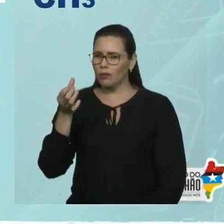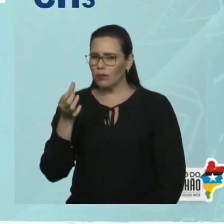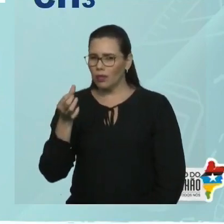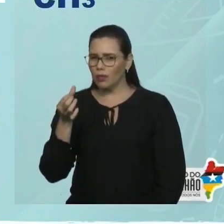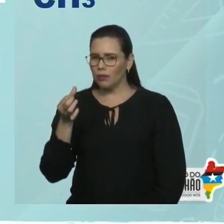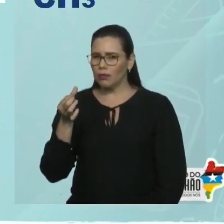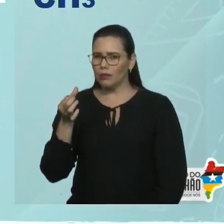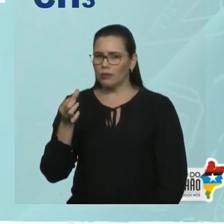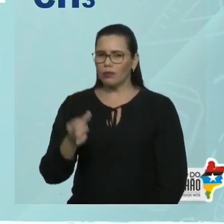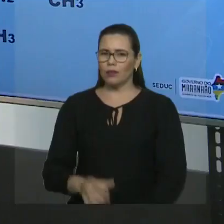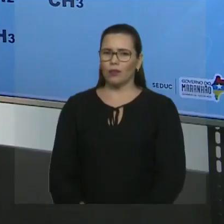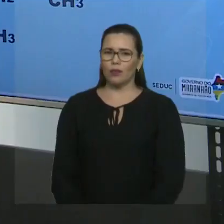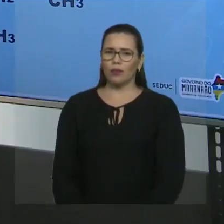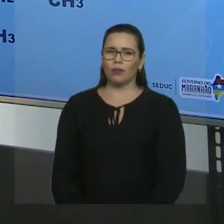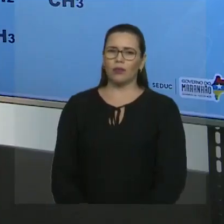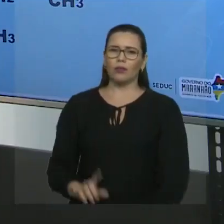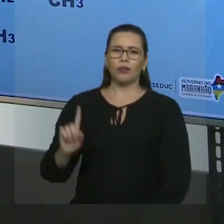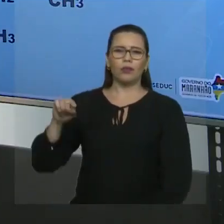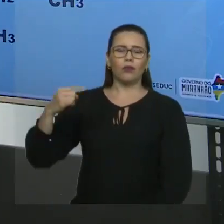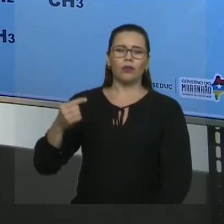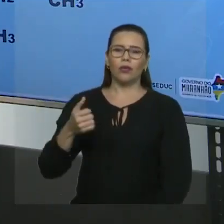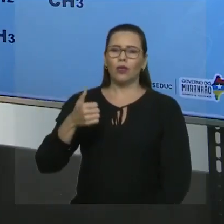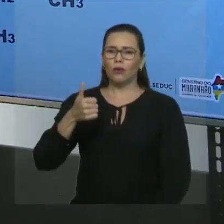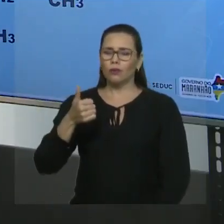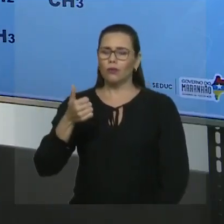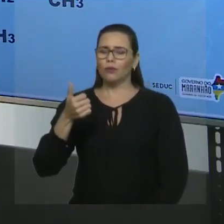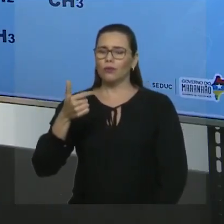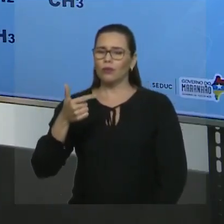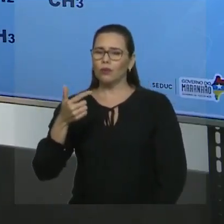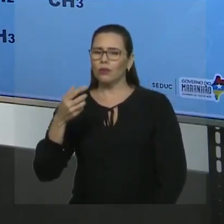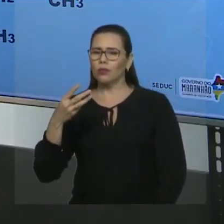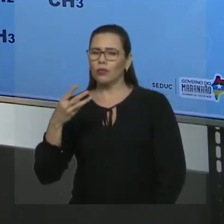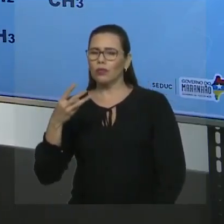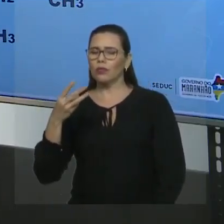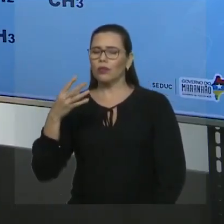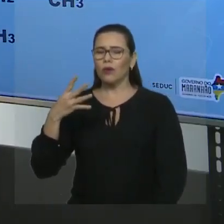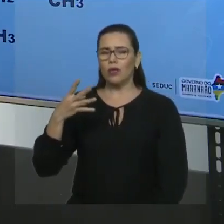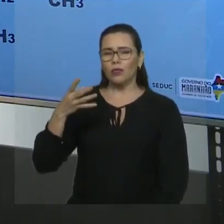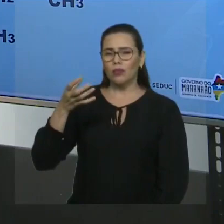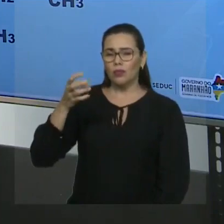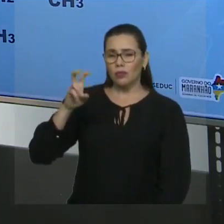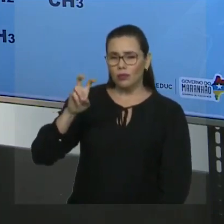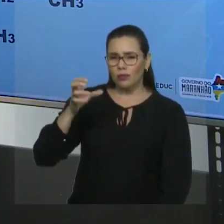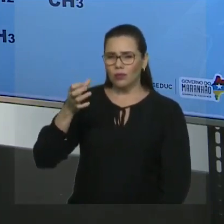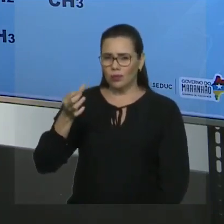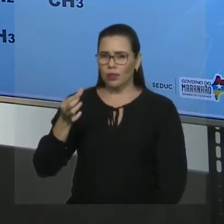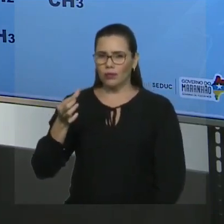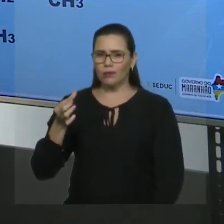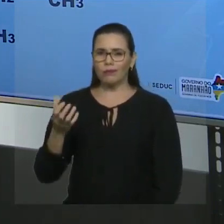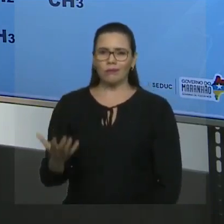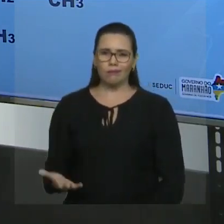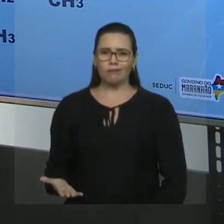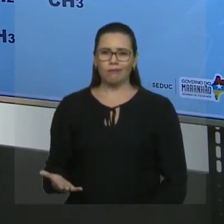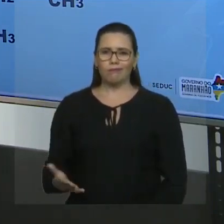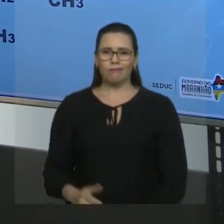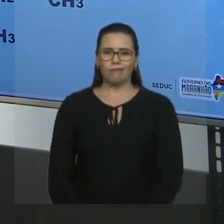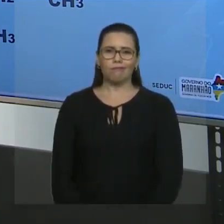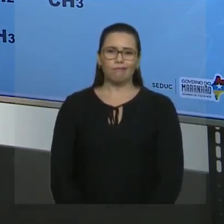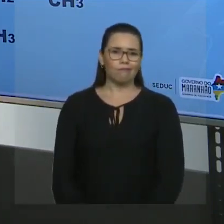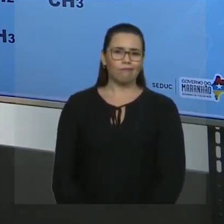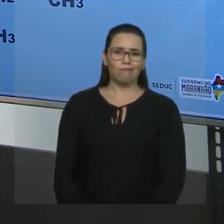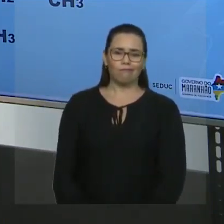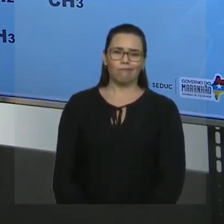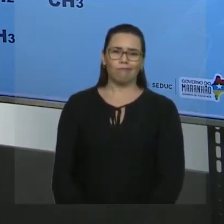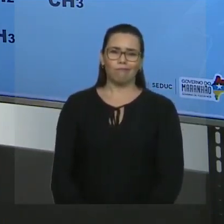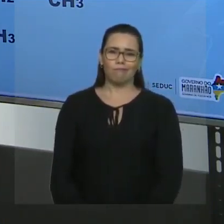E nesta aqui. Um, dois, três, quatro, cinco, seis. Há um empate de duas cadeias que tem a maior sequência de carbonos.